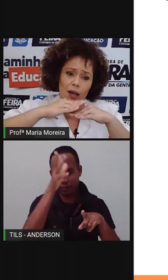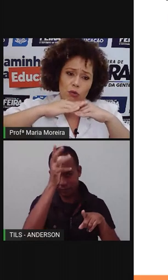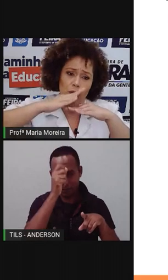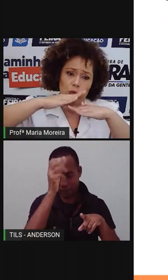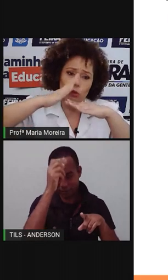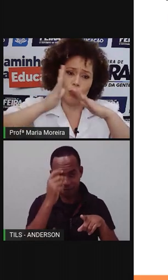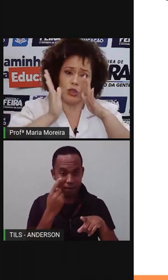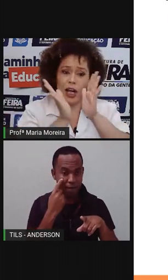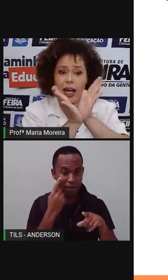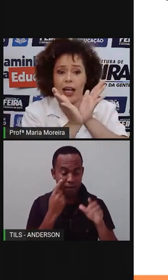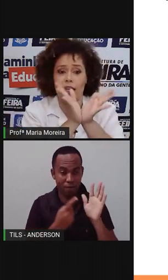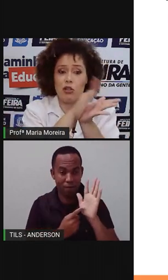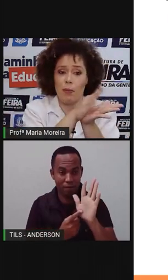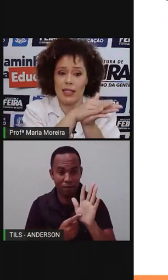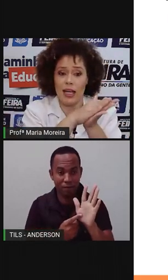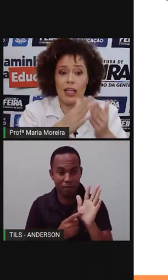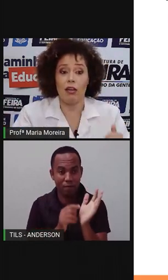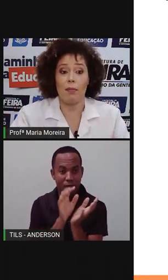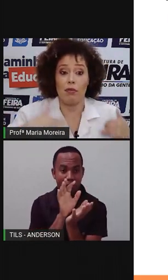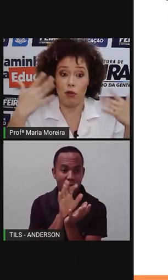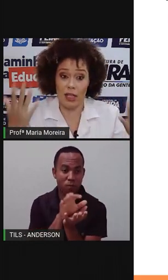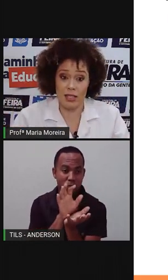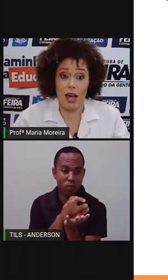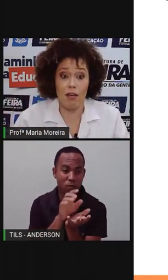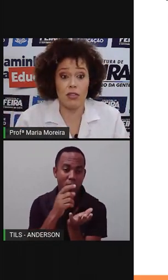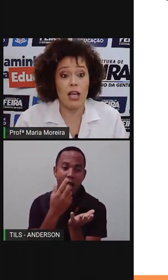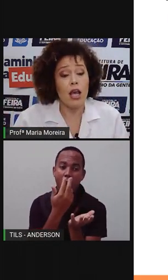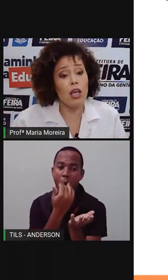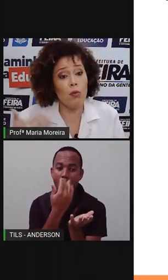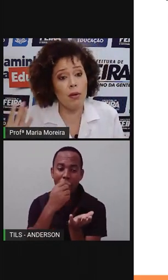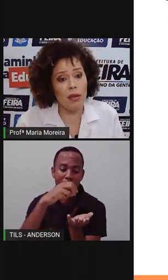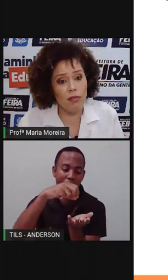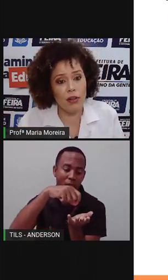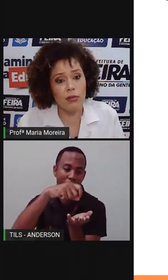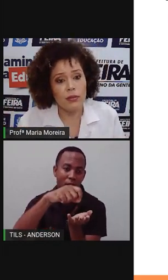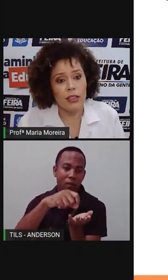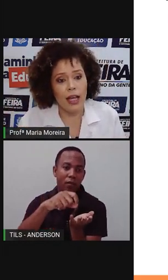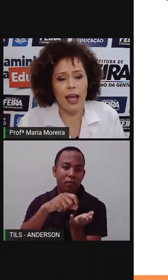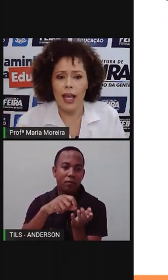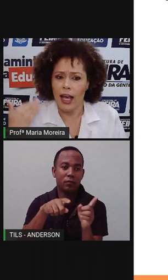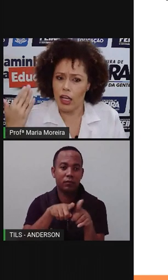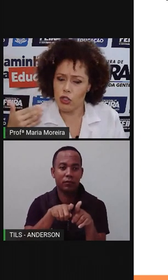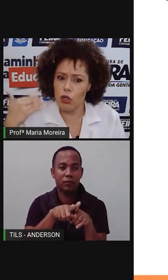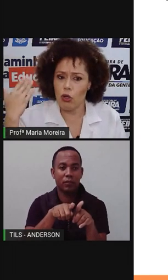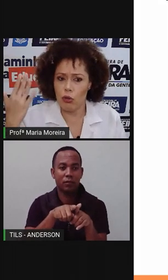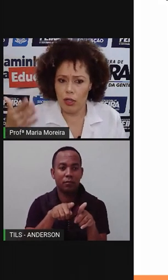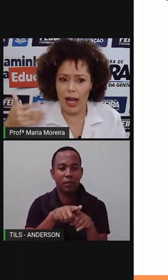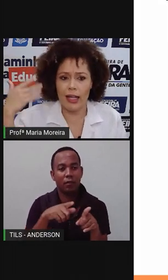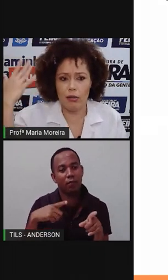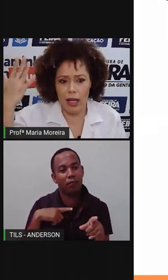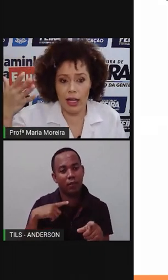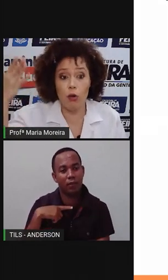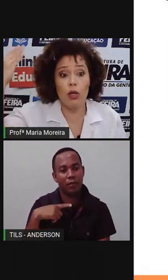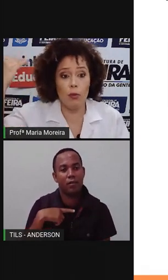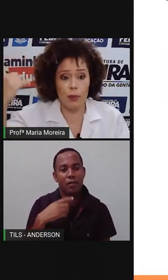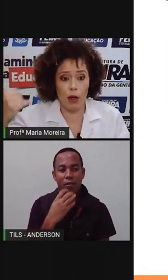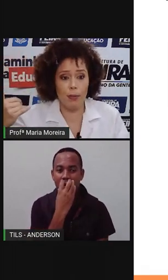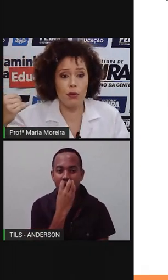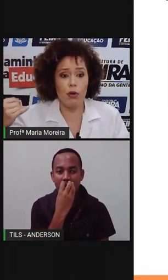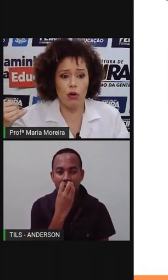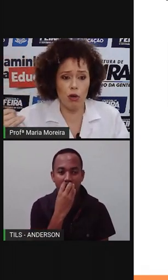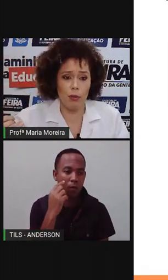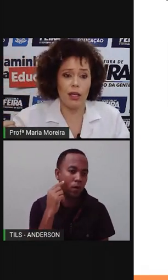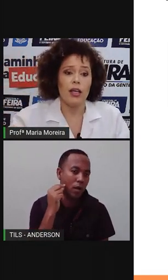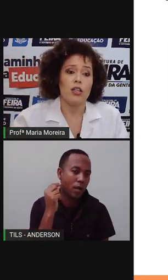o jacaré que tinha um passaria, falou das aves, e o mamífero, né, cachorro, gato, leão e o